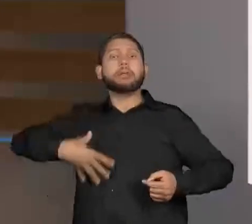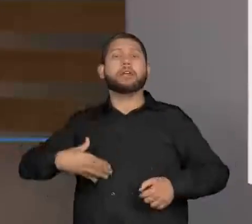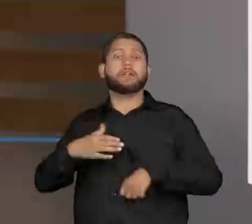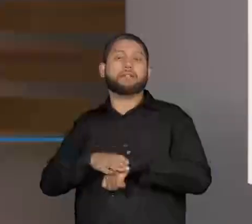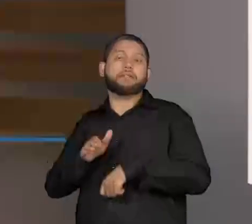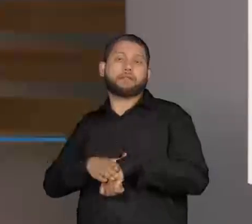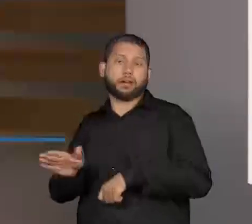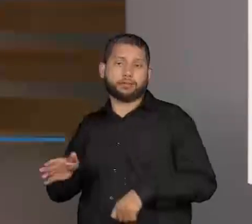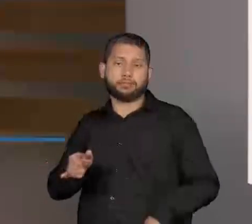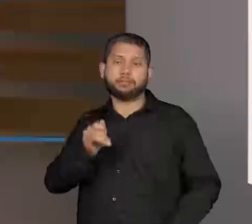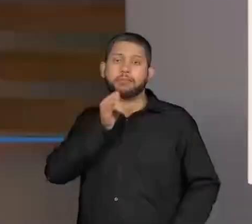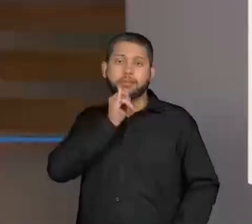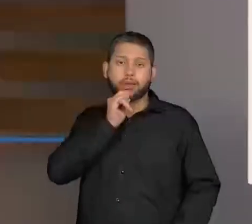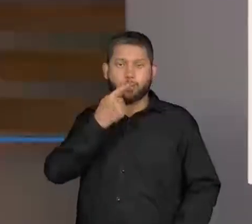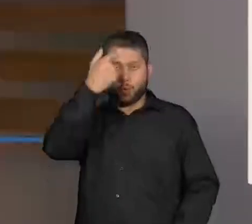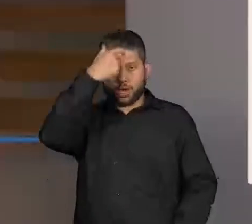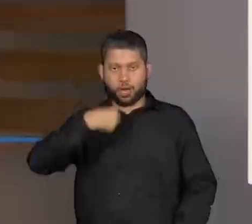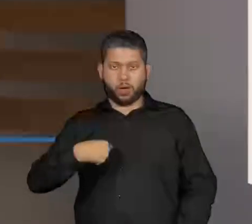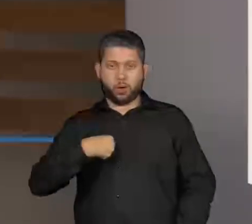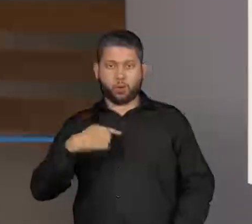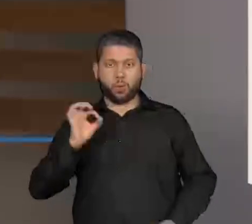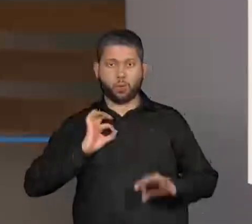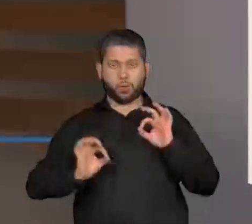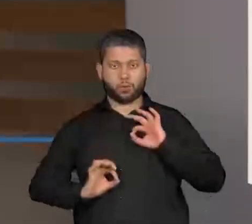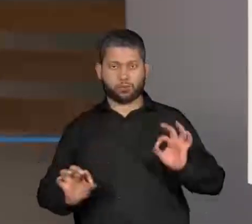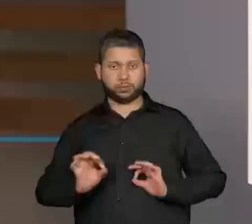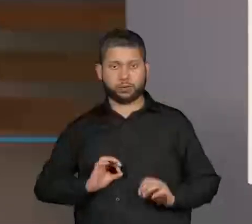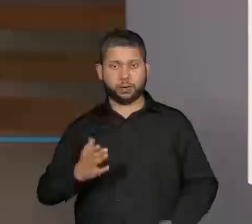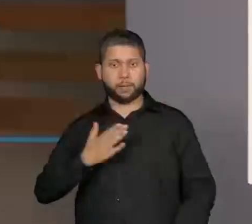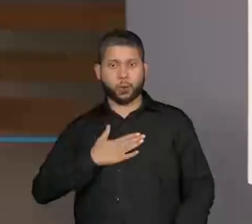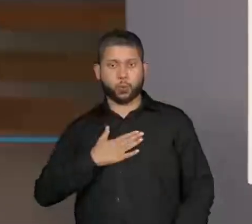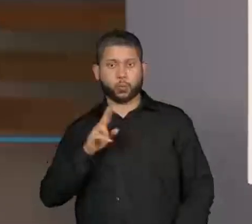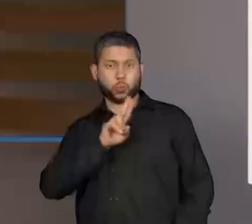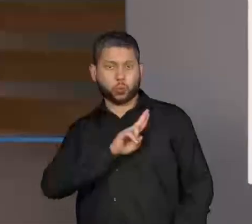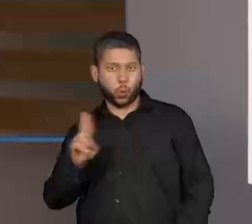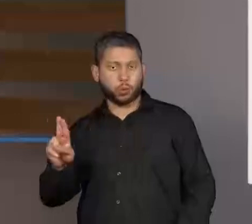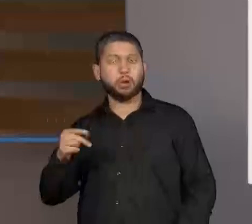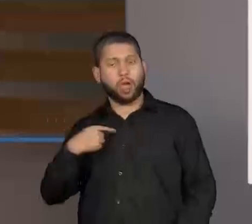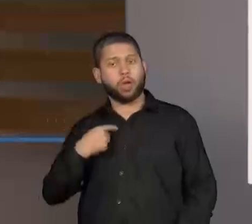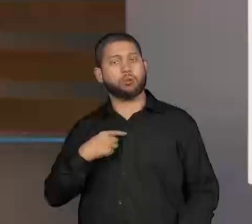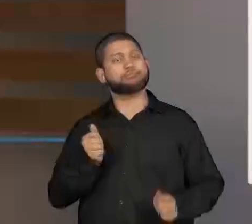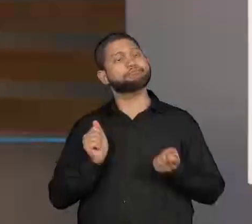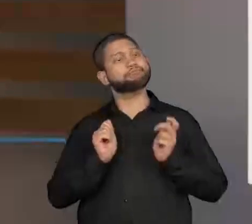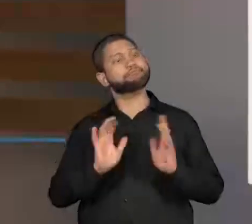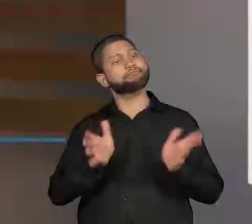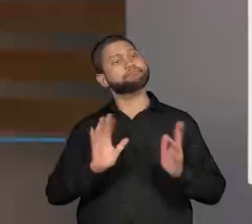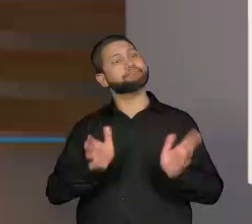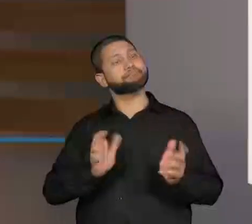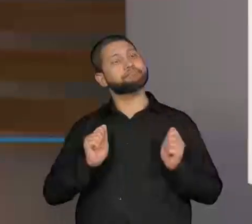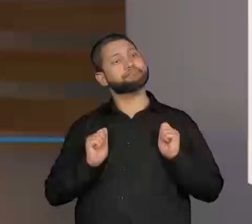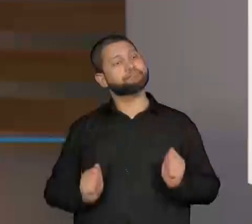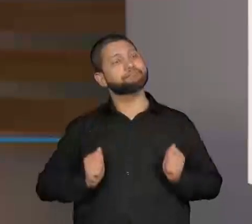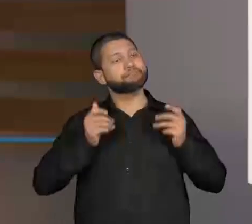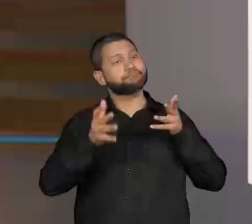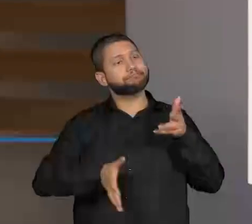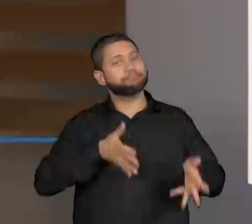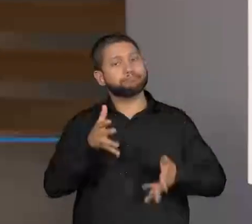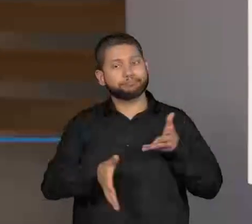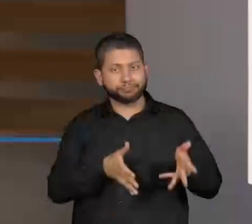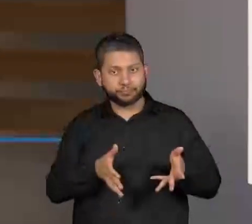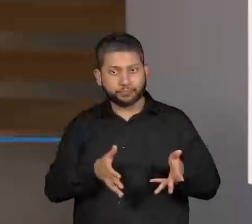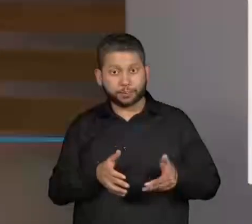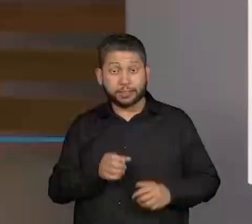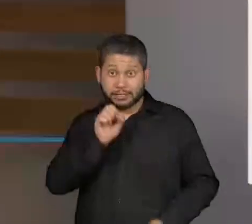outro meu parceiro é o Jabuti. Então, toda vez que estiver entre parentes, eu vou prestar atenção no que o texto diz